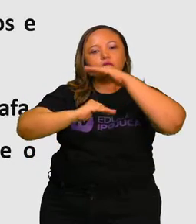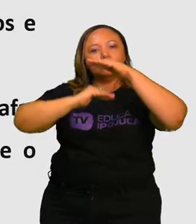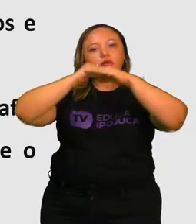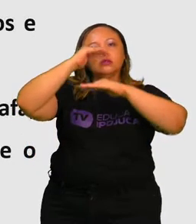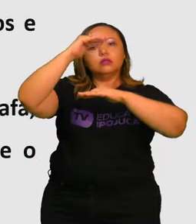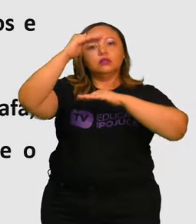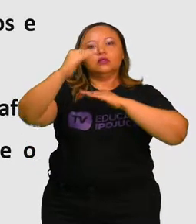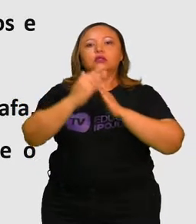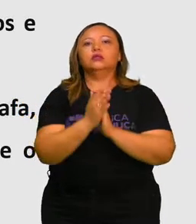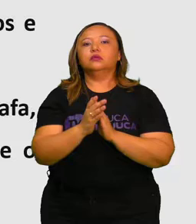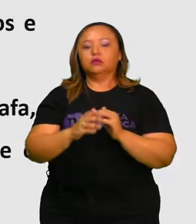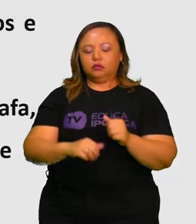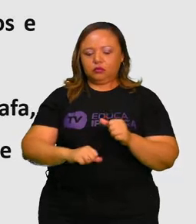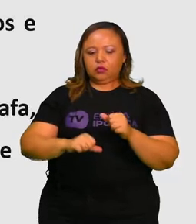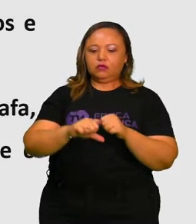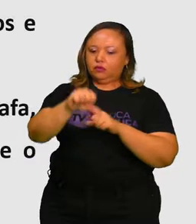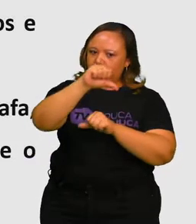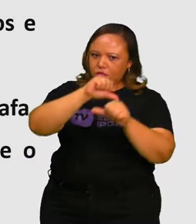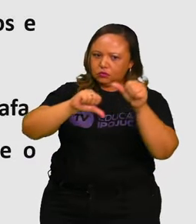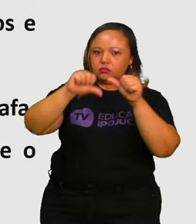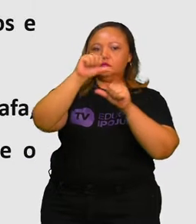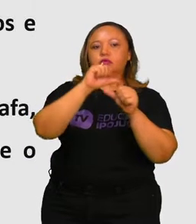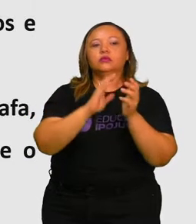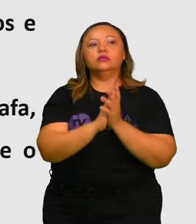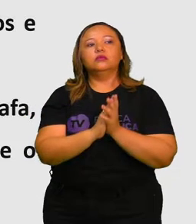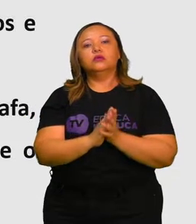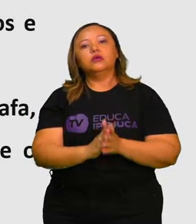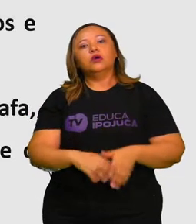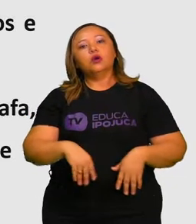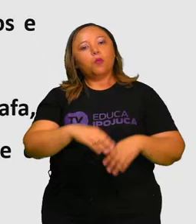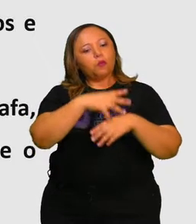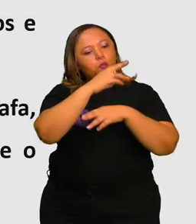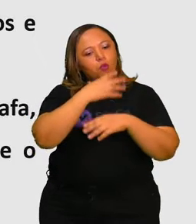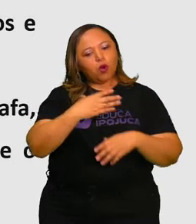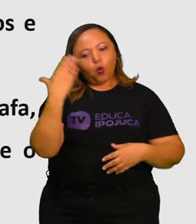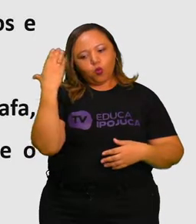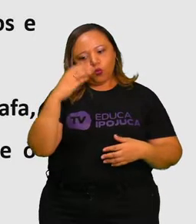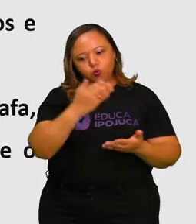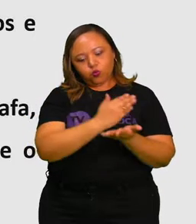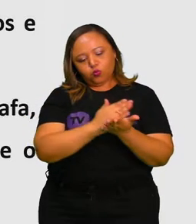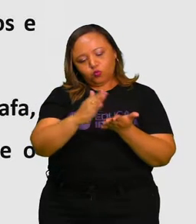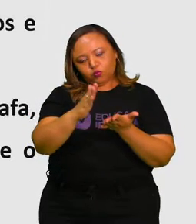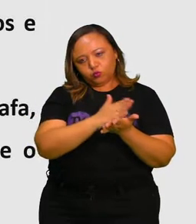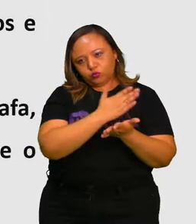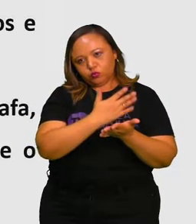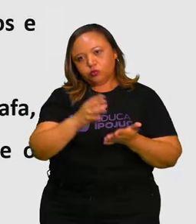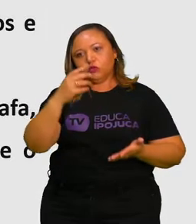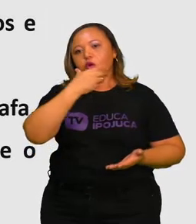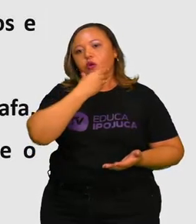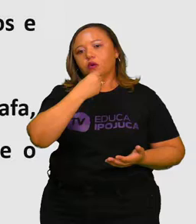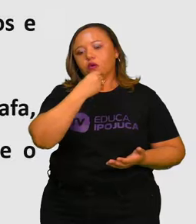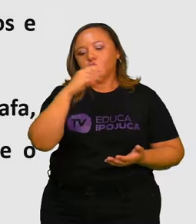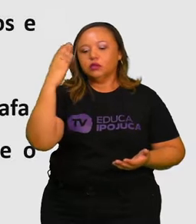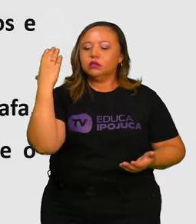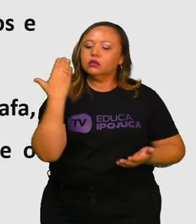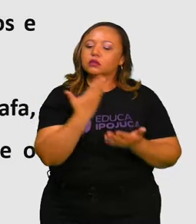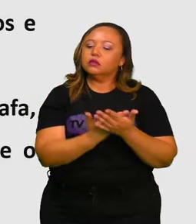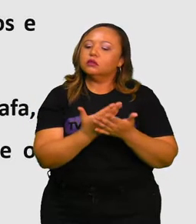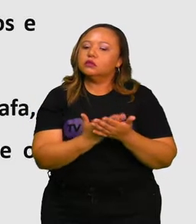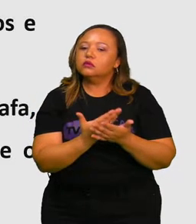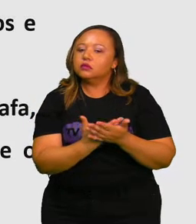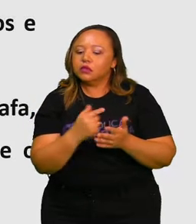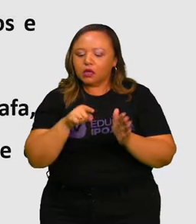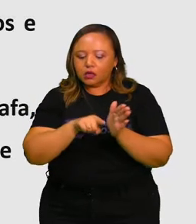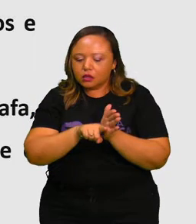Lamarck e Charles Darwin foram cientistas que viveram há muitos anos e que estudaram